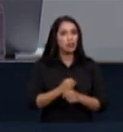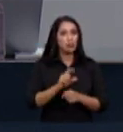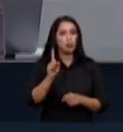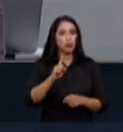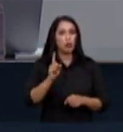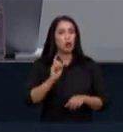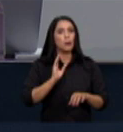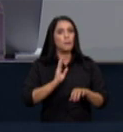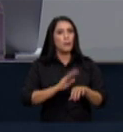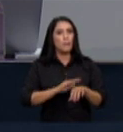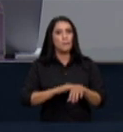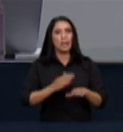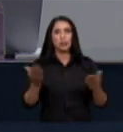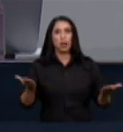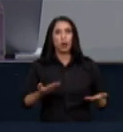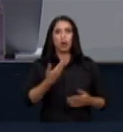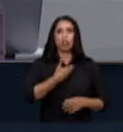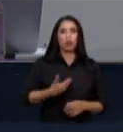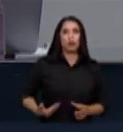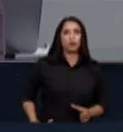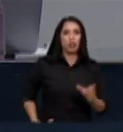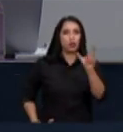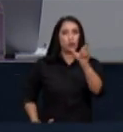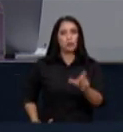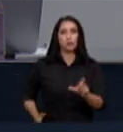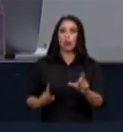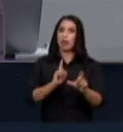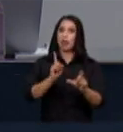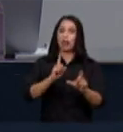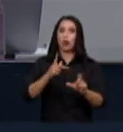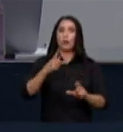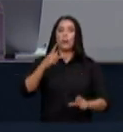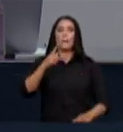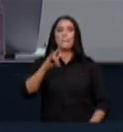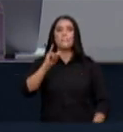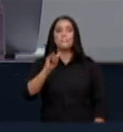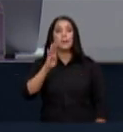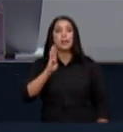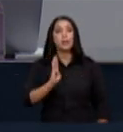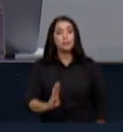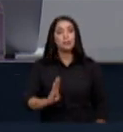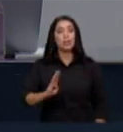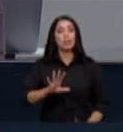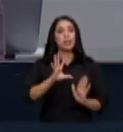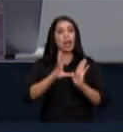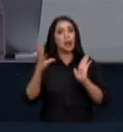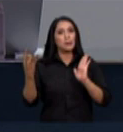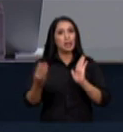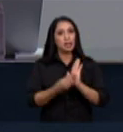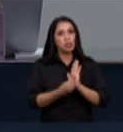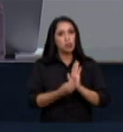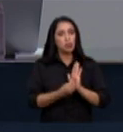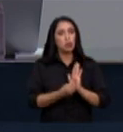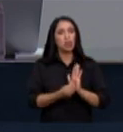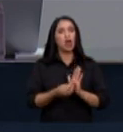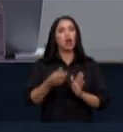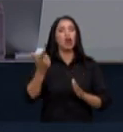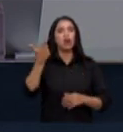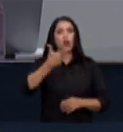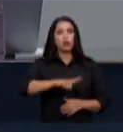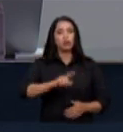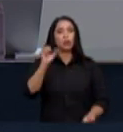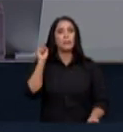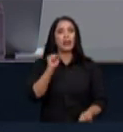momento histórico nem de um governo nem de uma pessoa o PIB da Amazônia continua estagnado